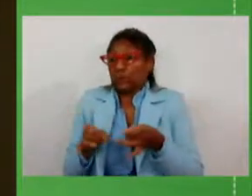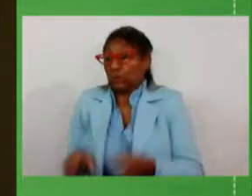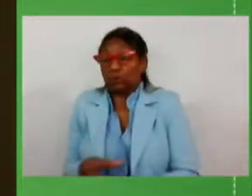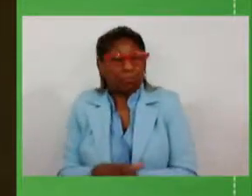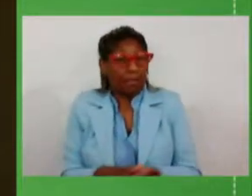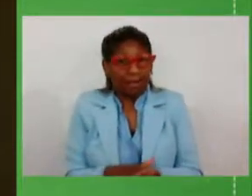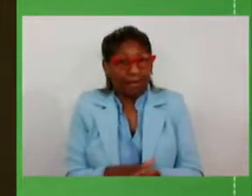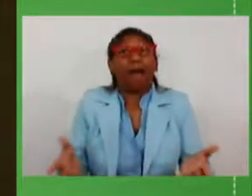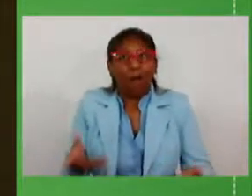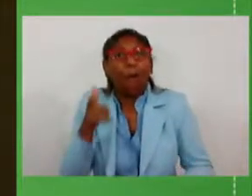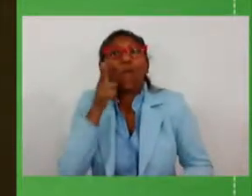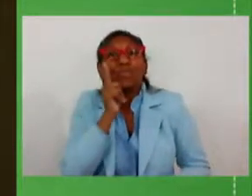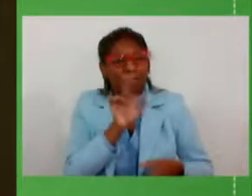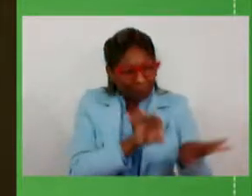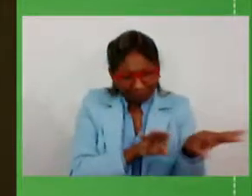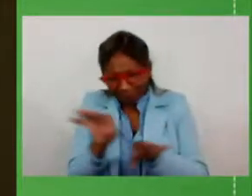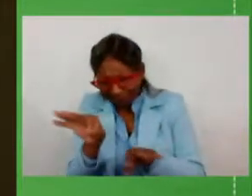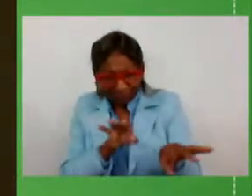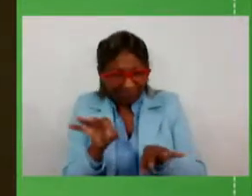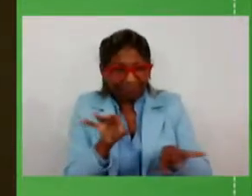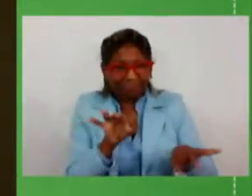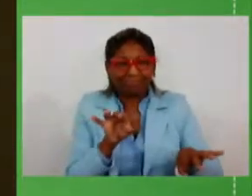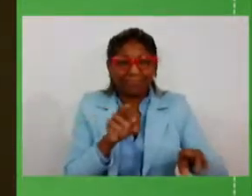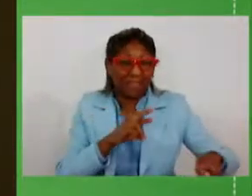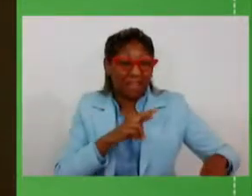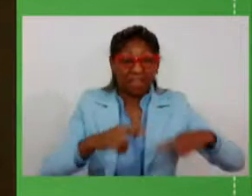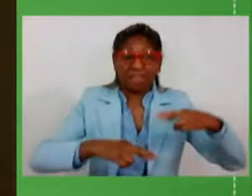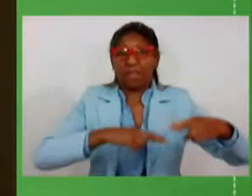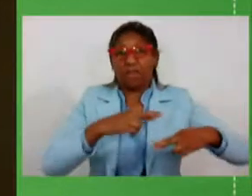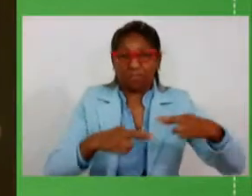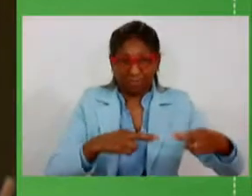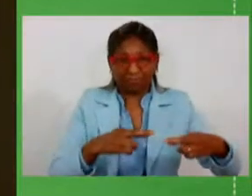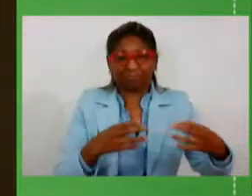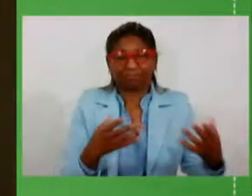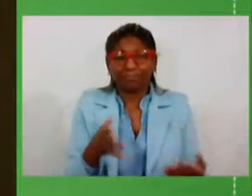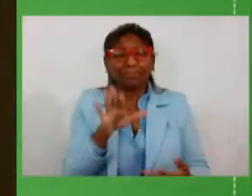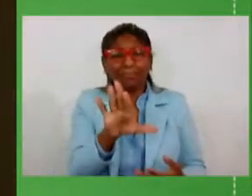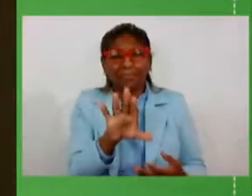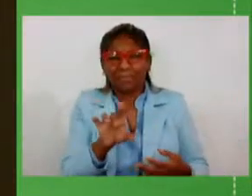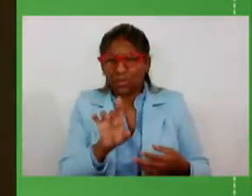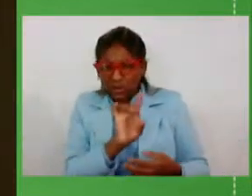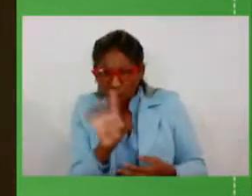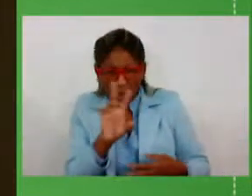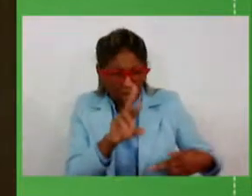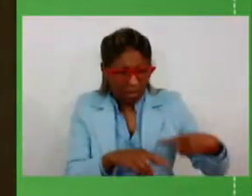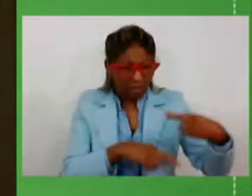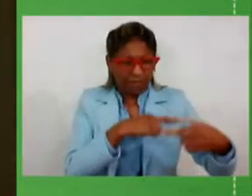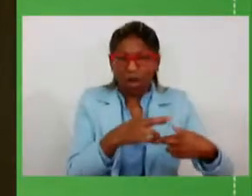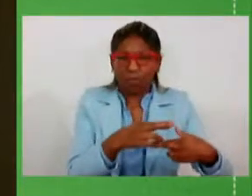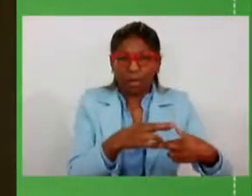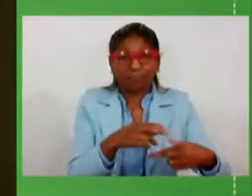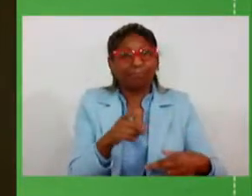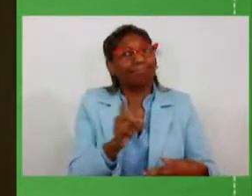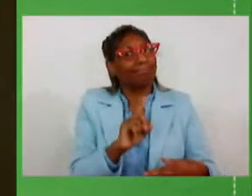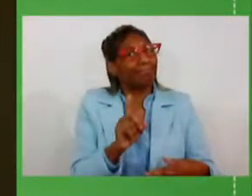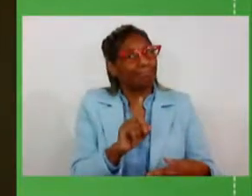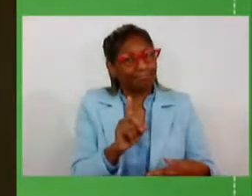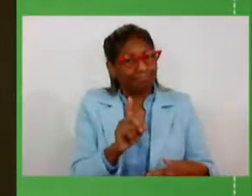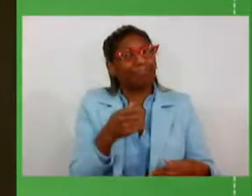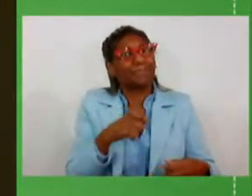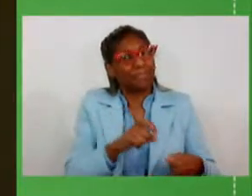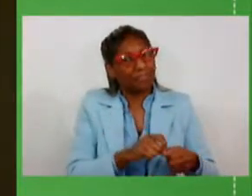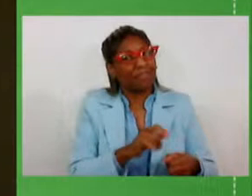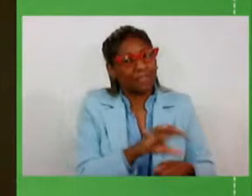vai apresentar aqui hoje. De outro lado, não bastaria apenas termos feito as reformas sem termos, de outro lado, as